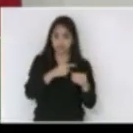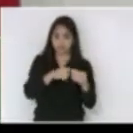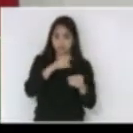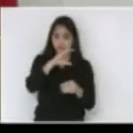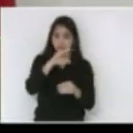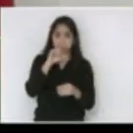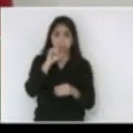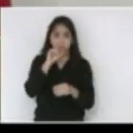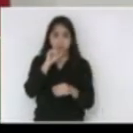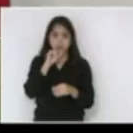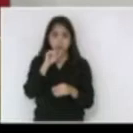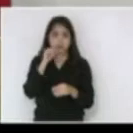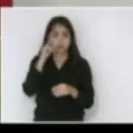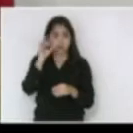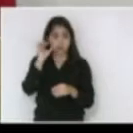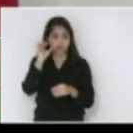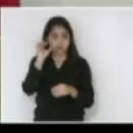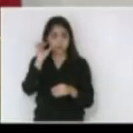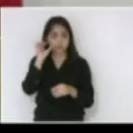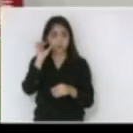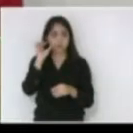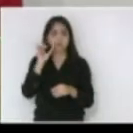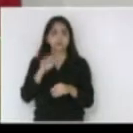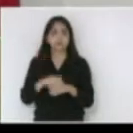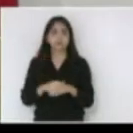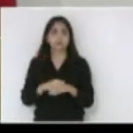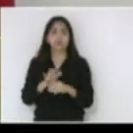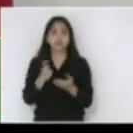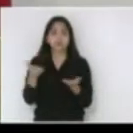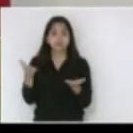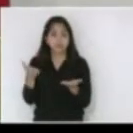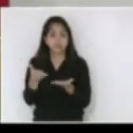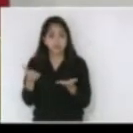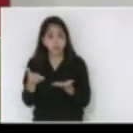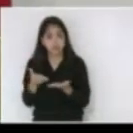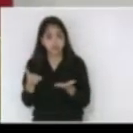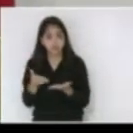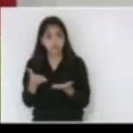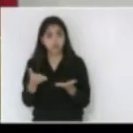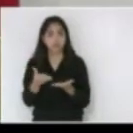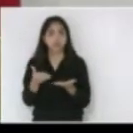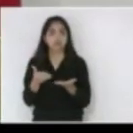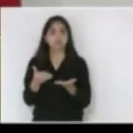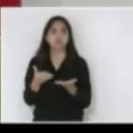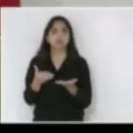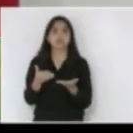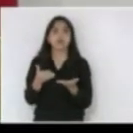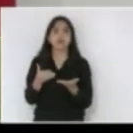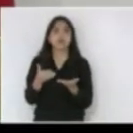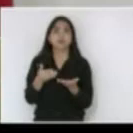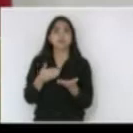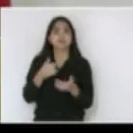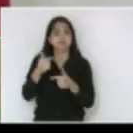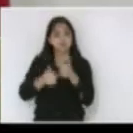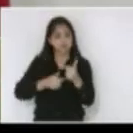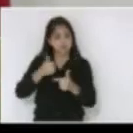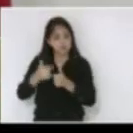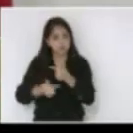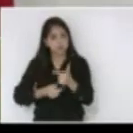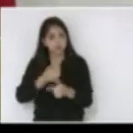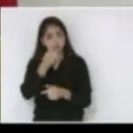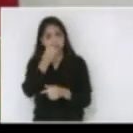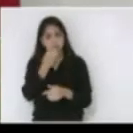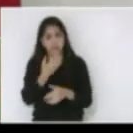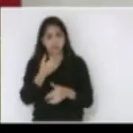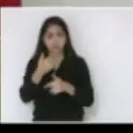no dia de ontem e que hoje estão aqui em seus respectivos postos de trabalho que fizeram um bom trabalho